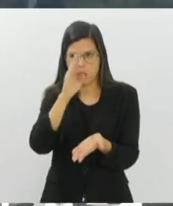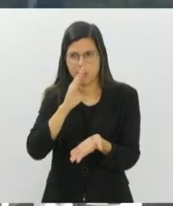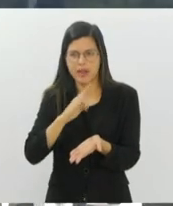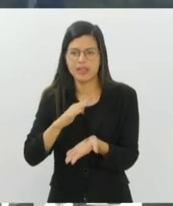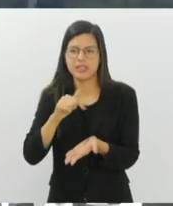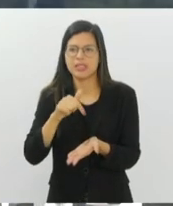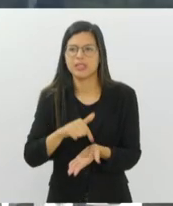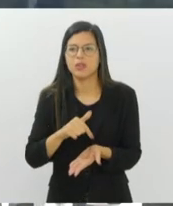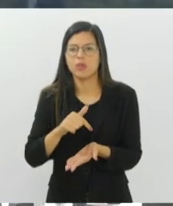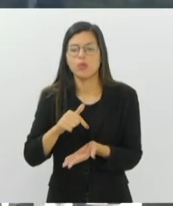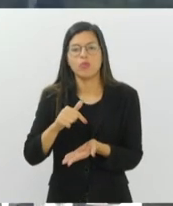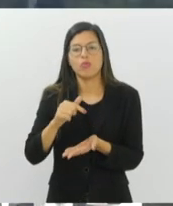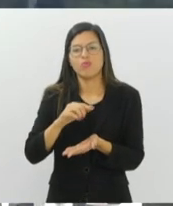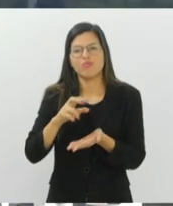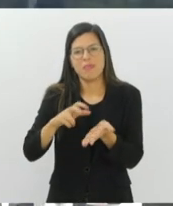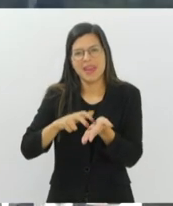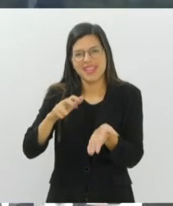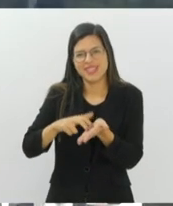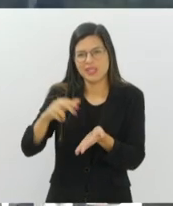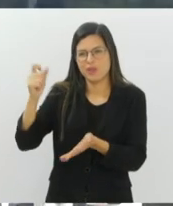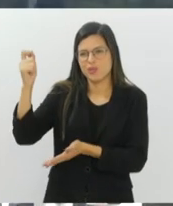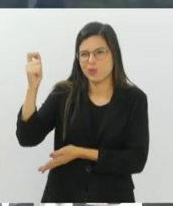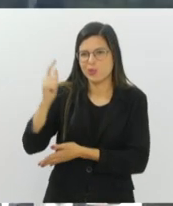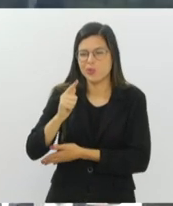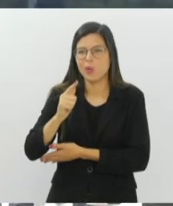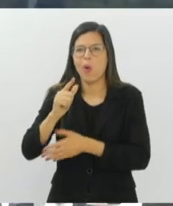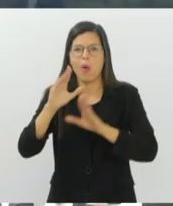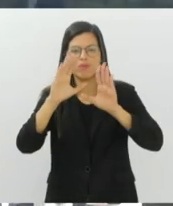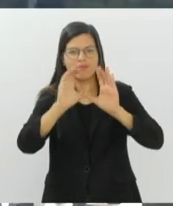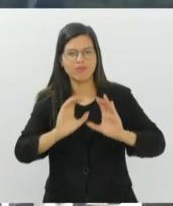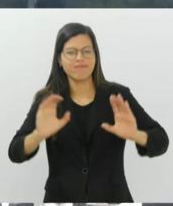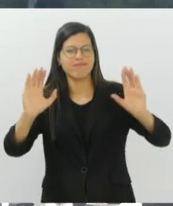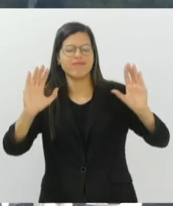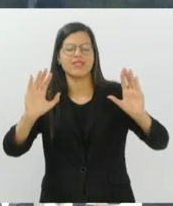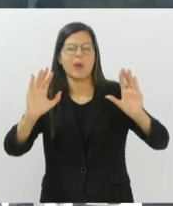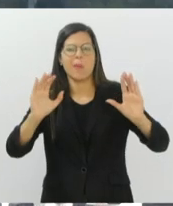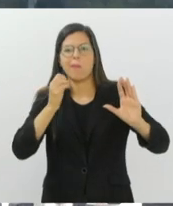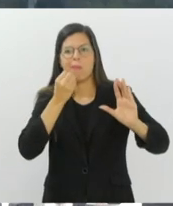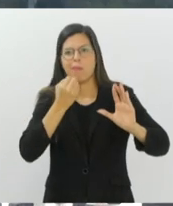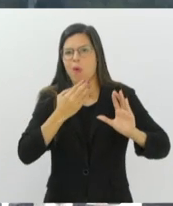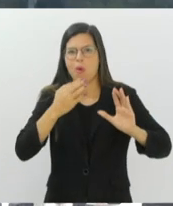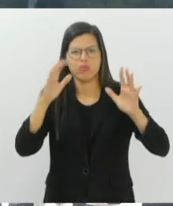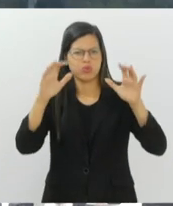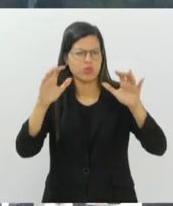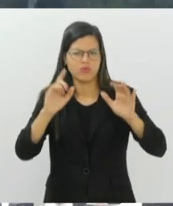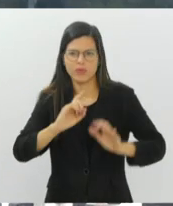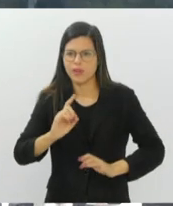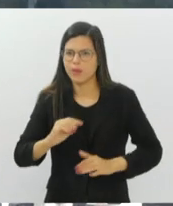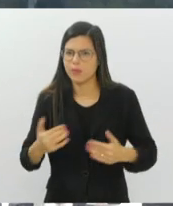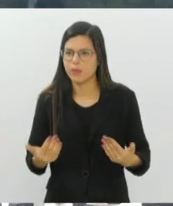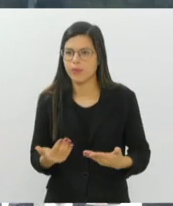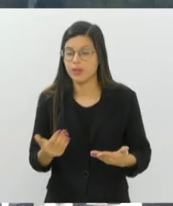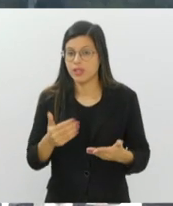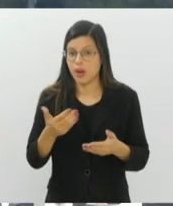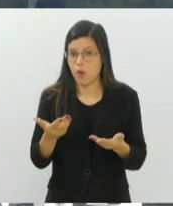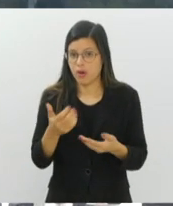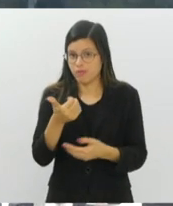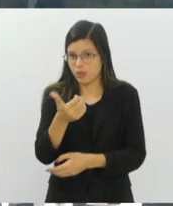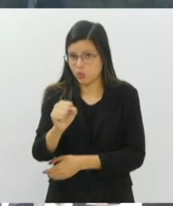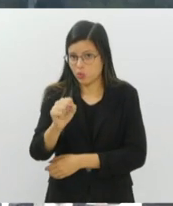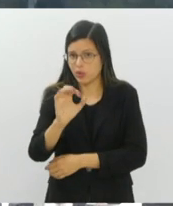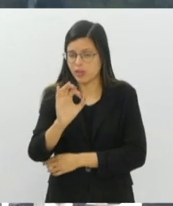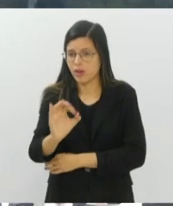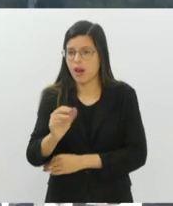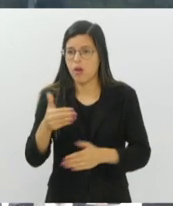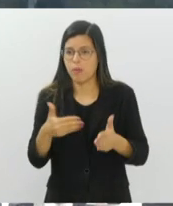amanheceu com sol, céu limpo, não há previsão de chuva para hoje, nesse momento faz 18 graus, a máxima prevista para